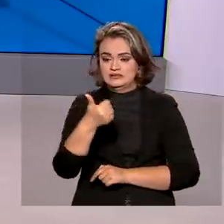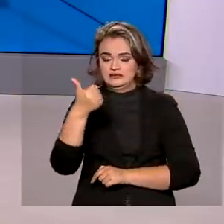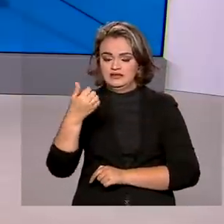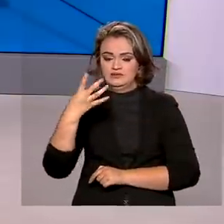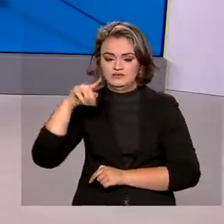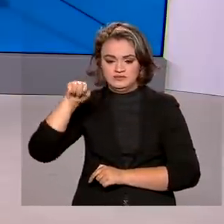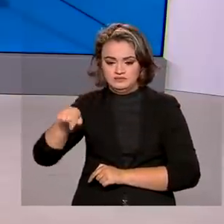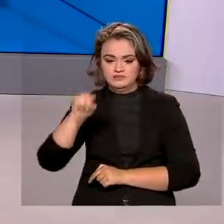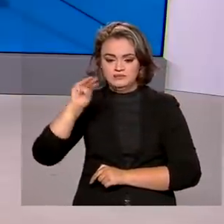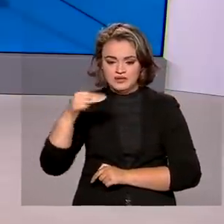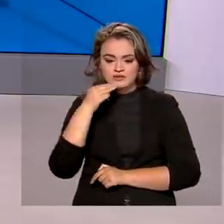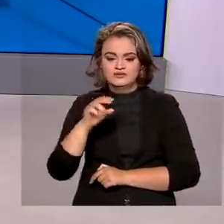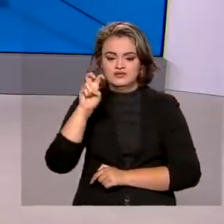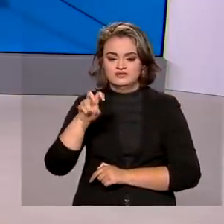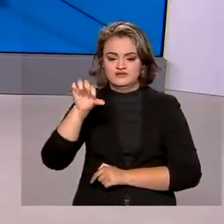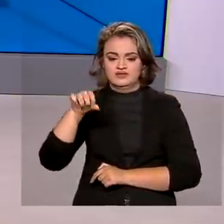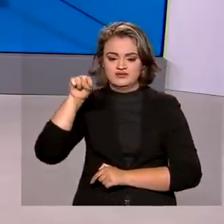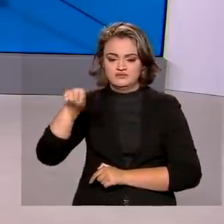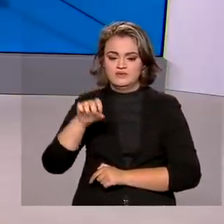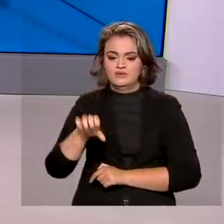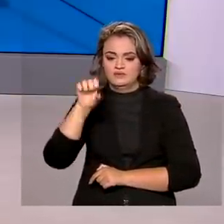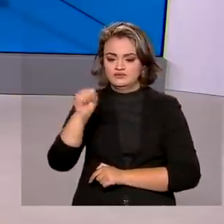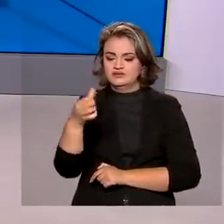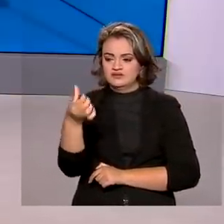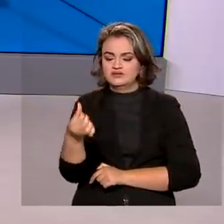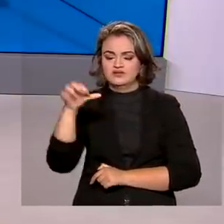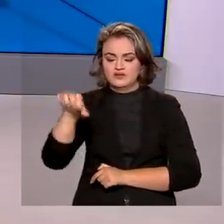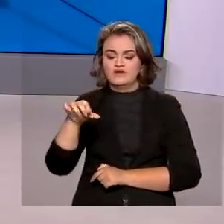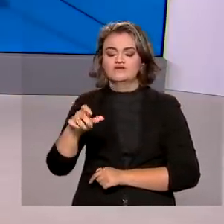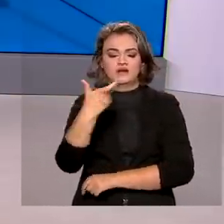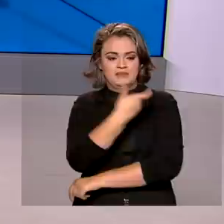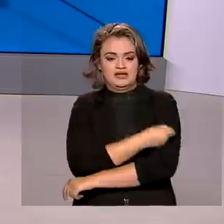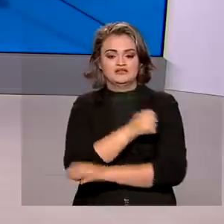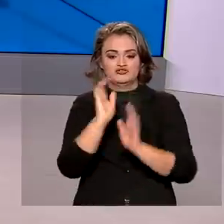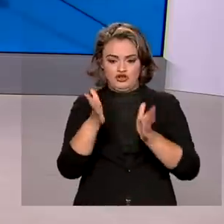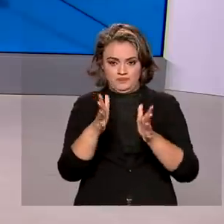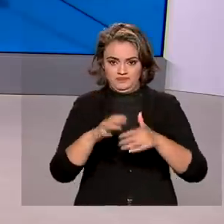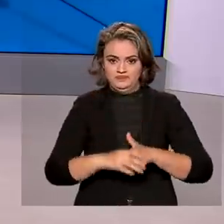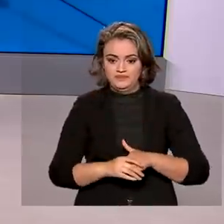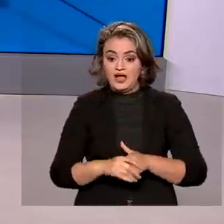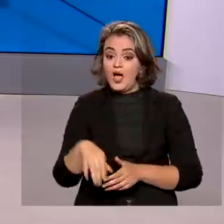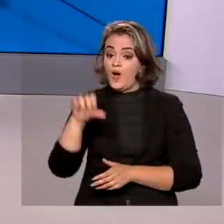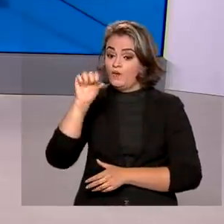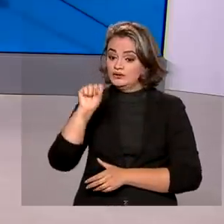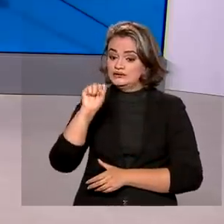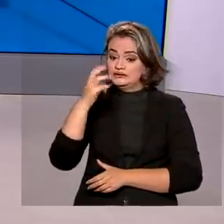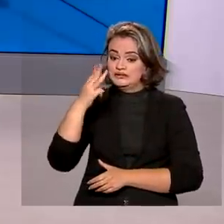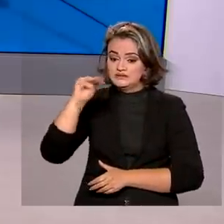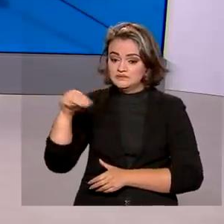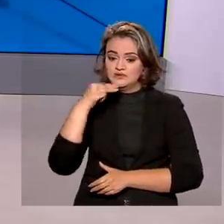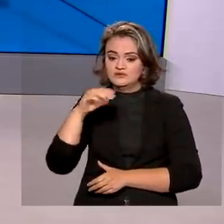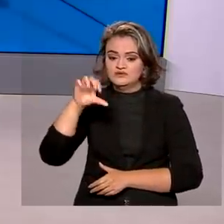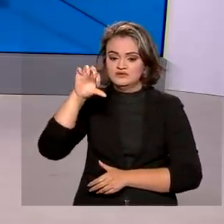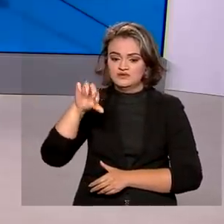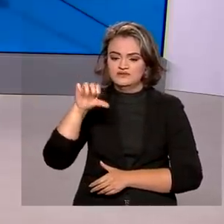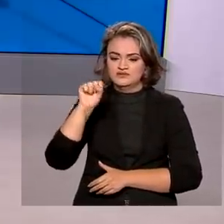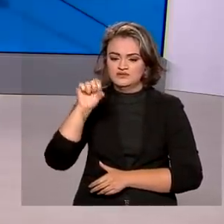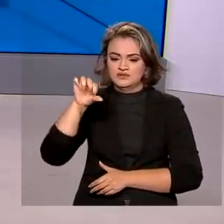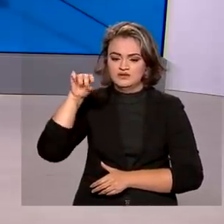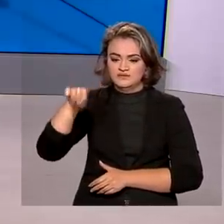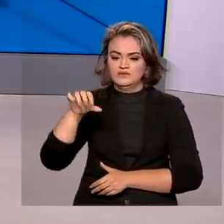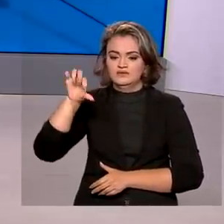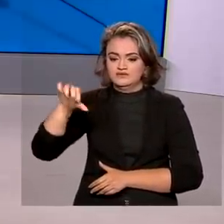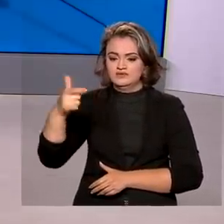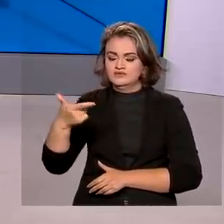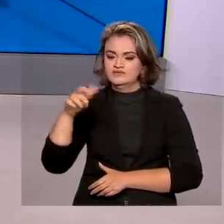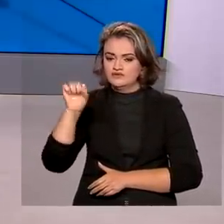milhões, 597 mil, 869 foram aplicadas. 83 milhões, 989 mil,